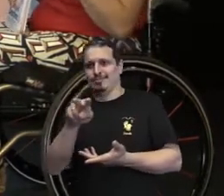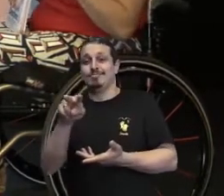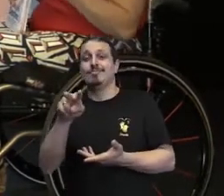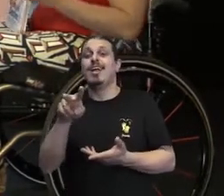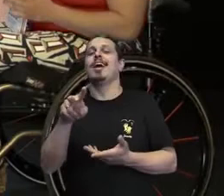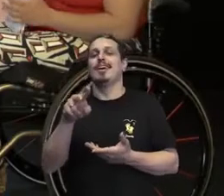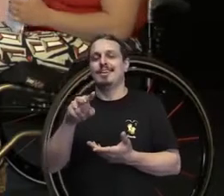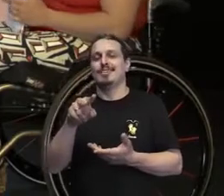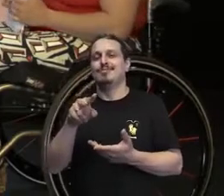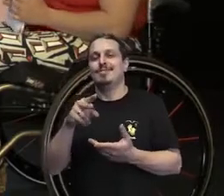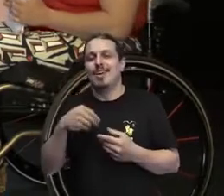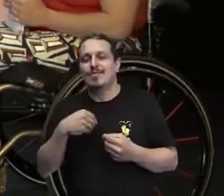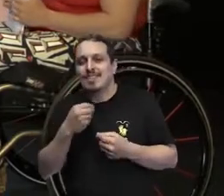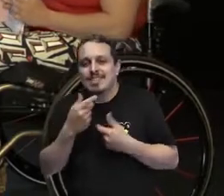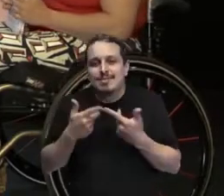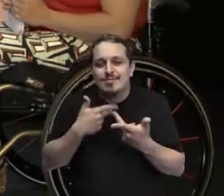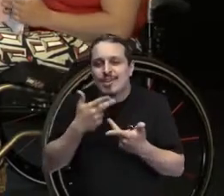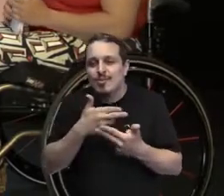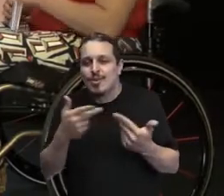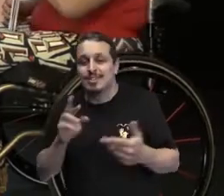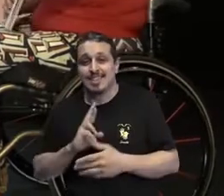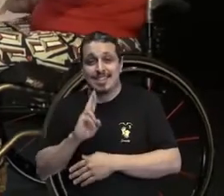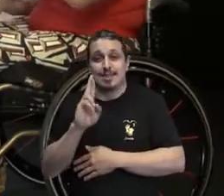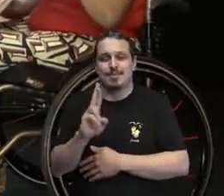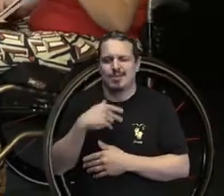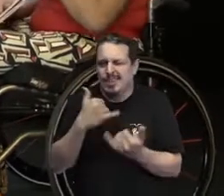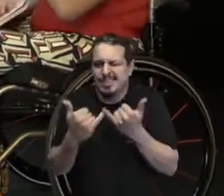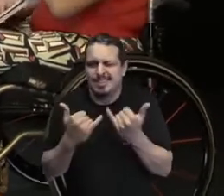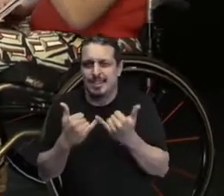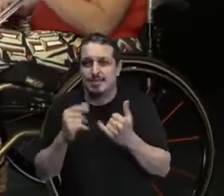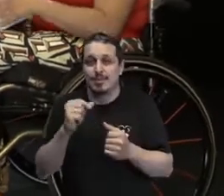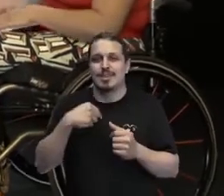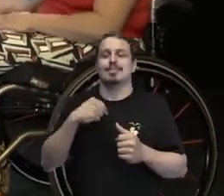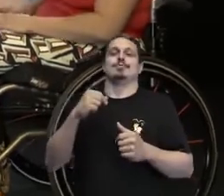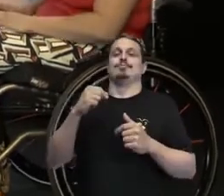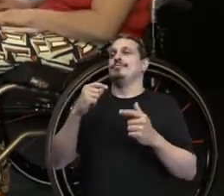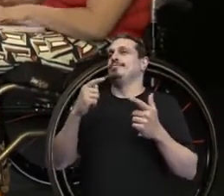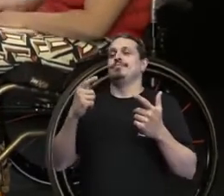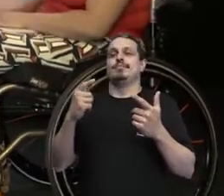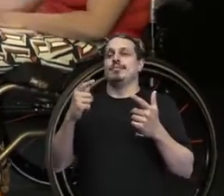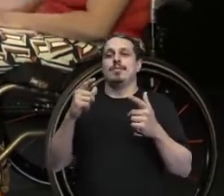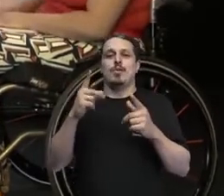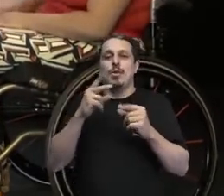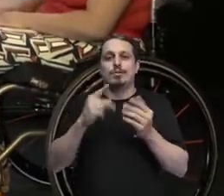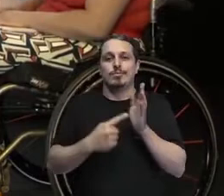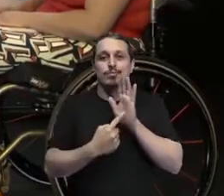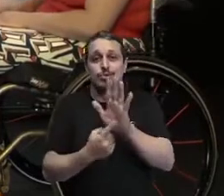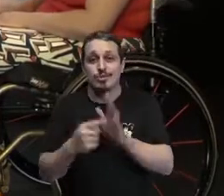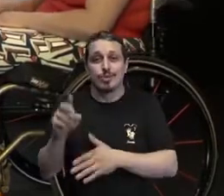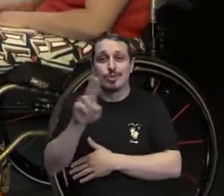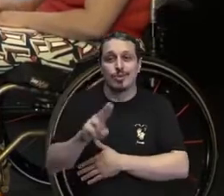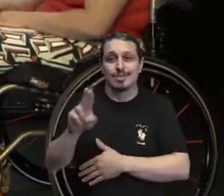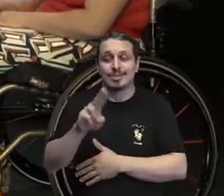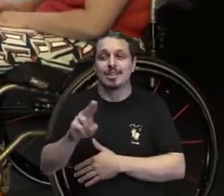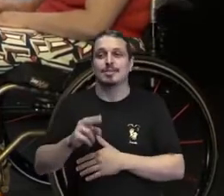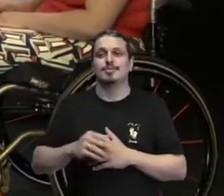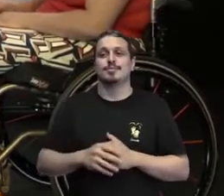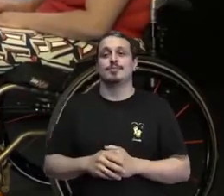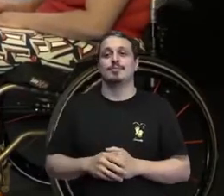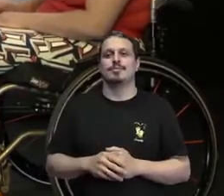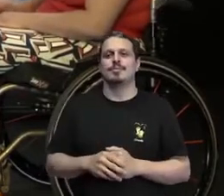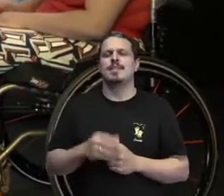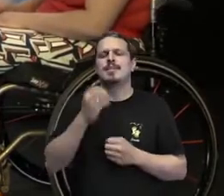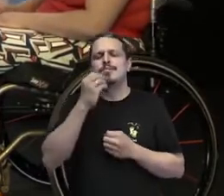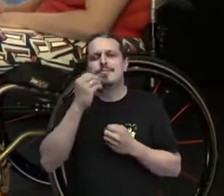representa ali nas redes sociais, nas todas as redes sociais que ela usa, né? Seja bem-vinda, Lohane.